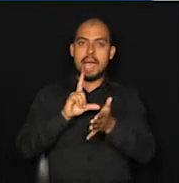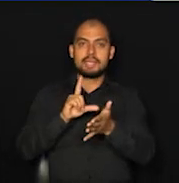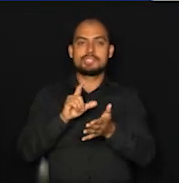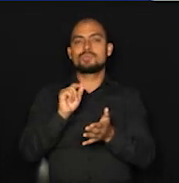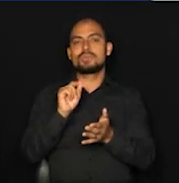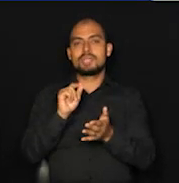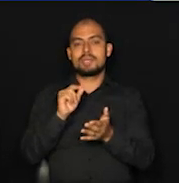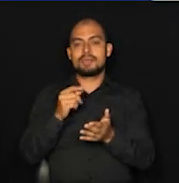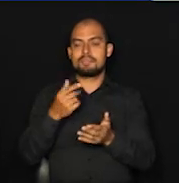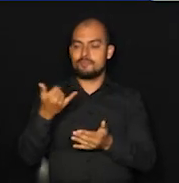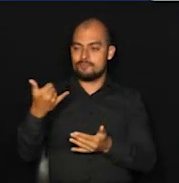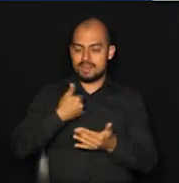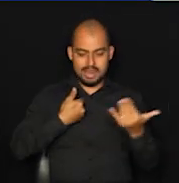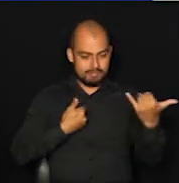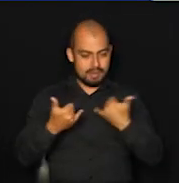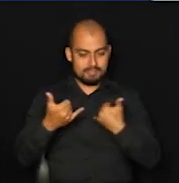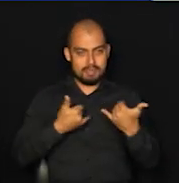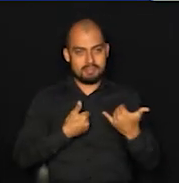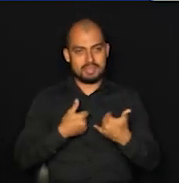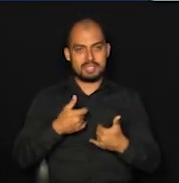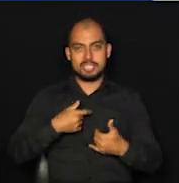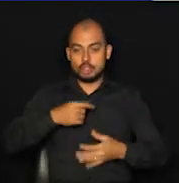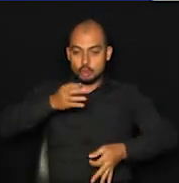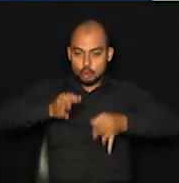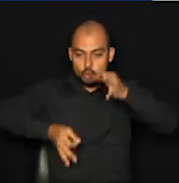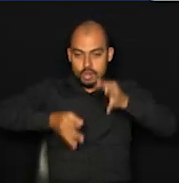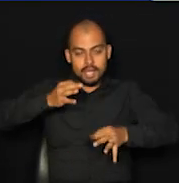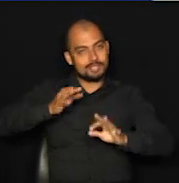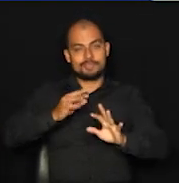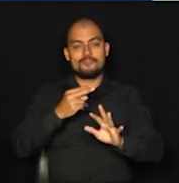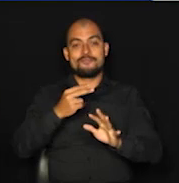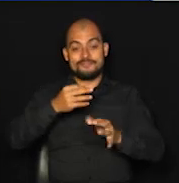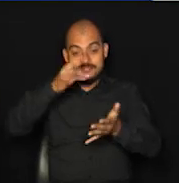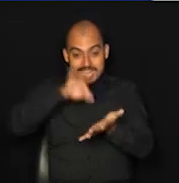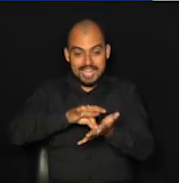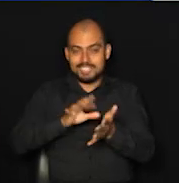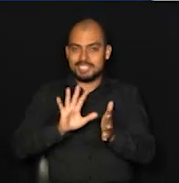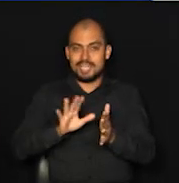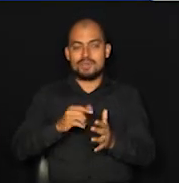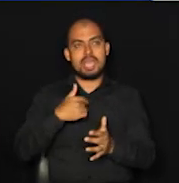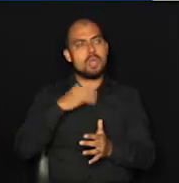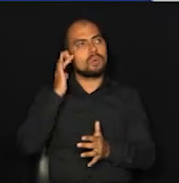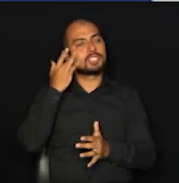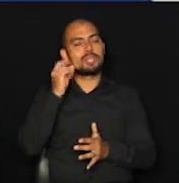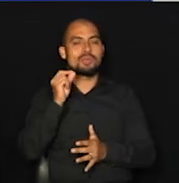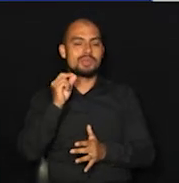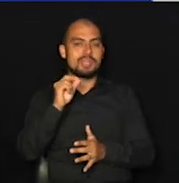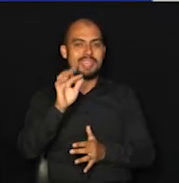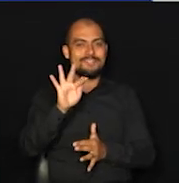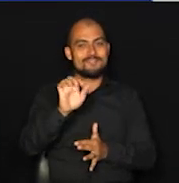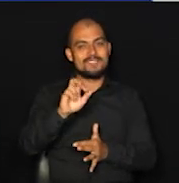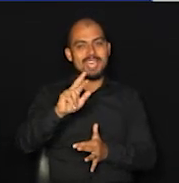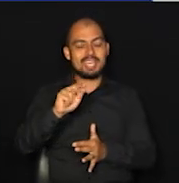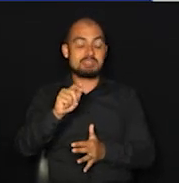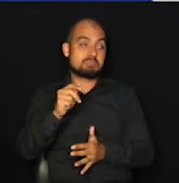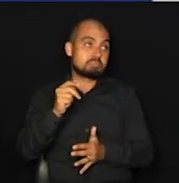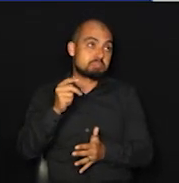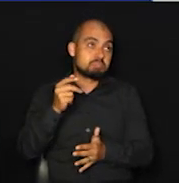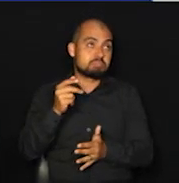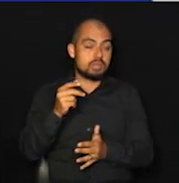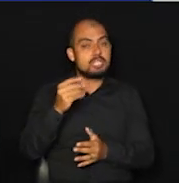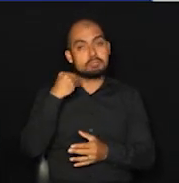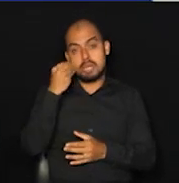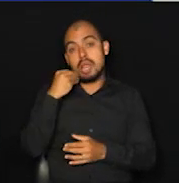implantar, a gente, eu falo assim, você nunca pode se julgar dono da verdade, né? Eu achei que era algo que não iria... Falei, faz uma experiência, mas